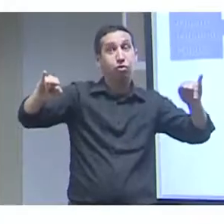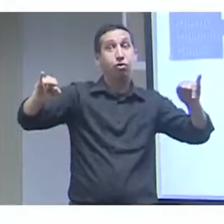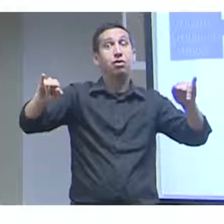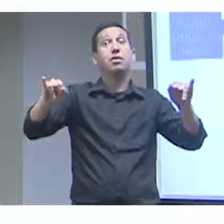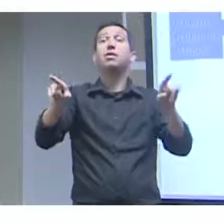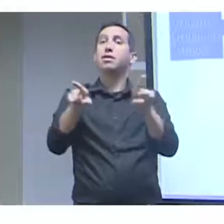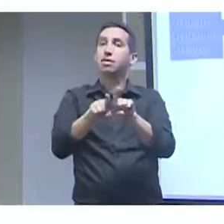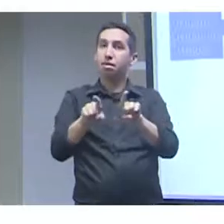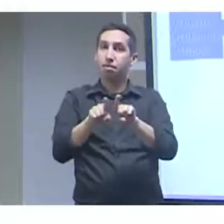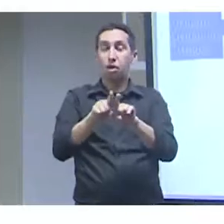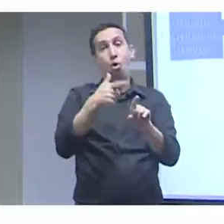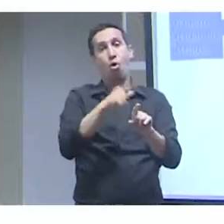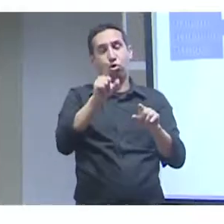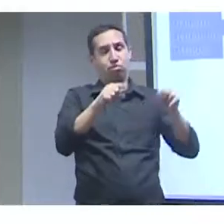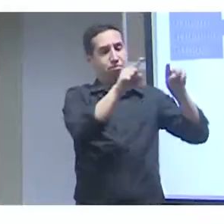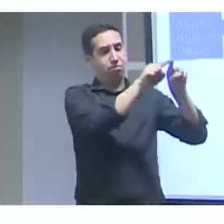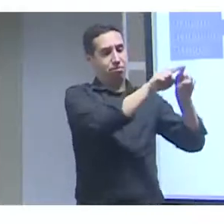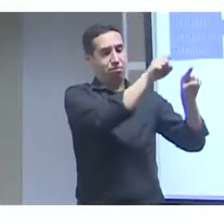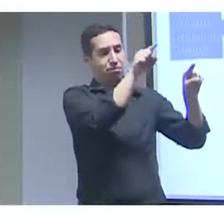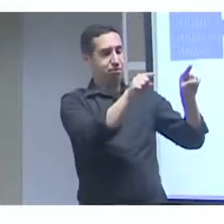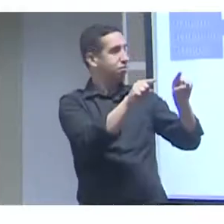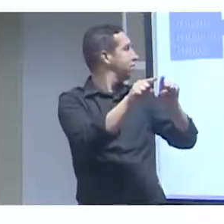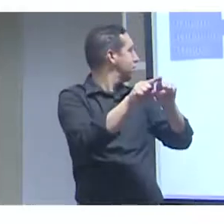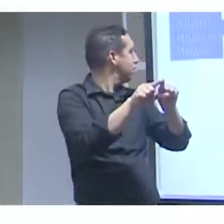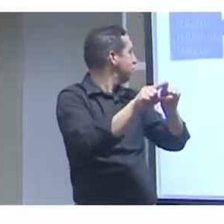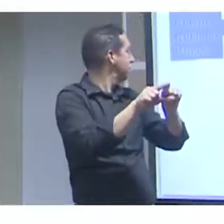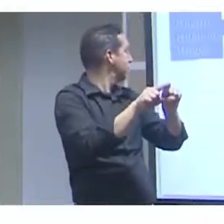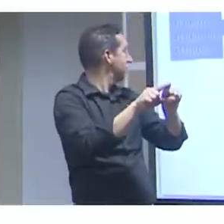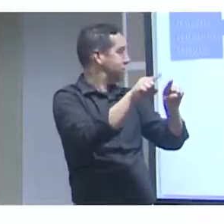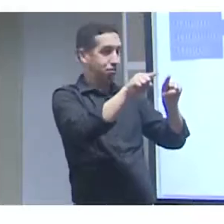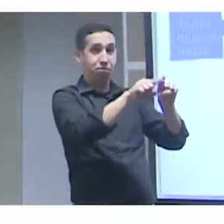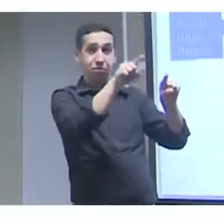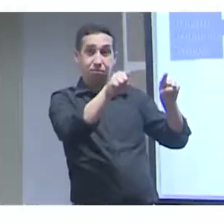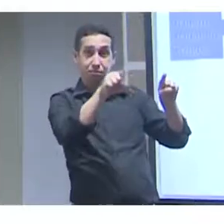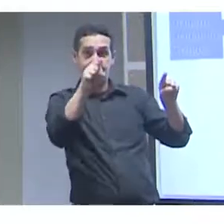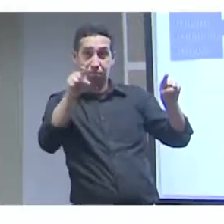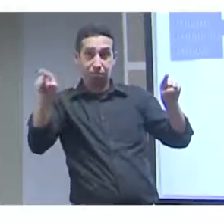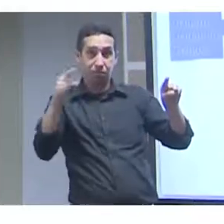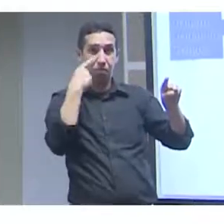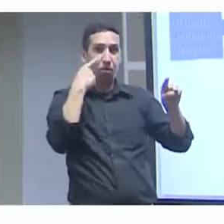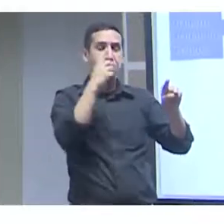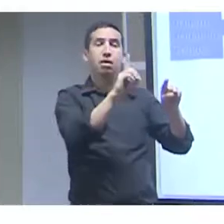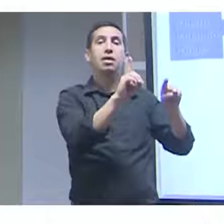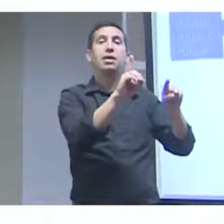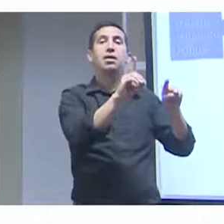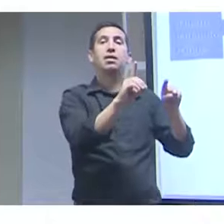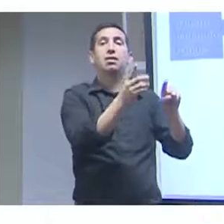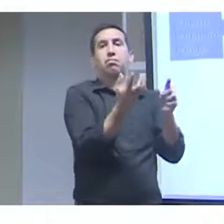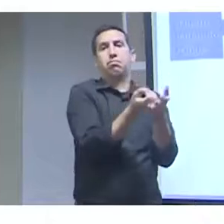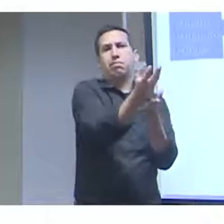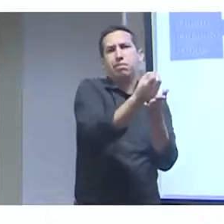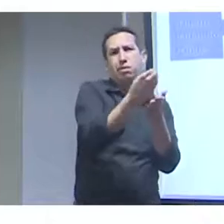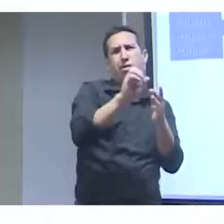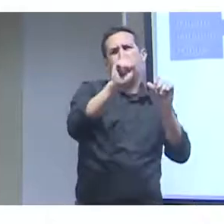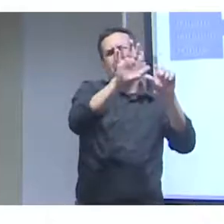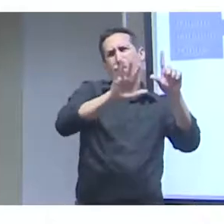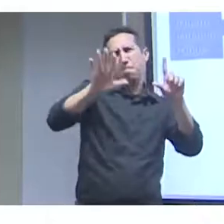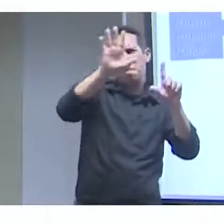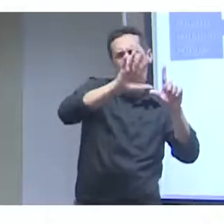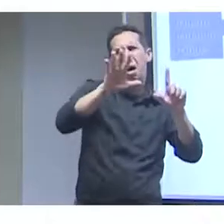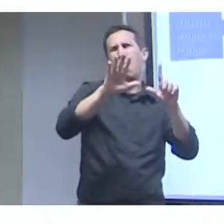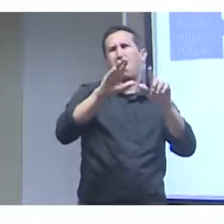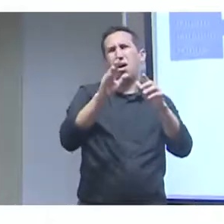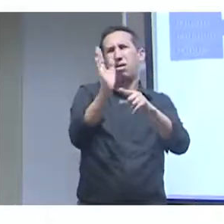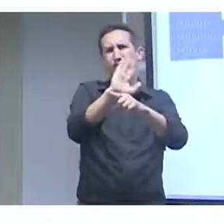para publicação de metadados e de dados estruturados. Encontramos o The Space, vou falar um pouco mais